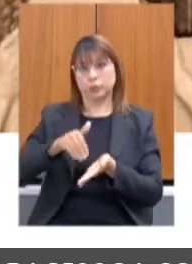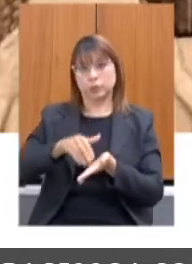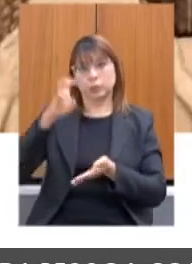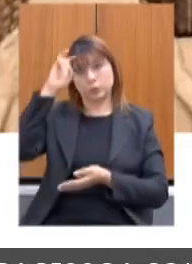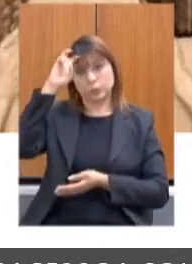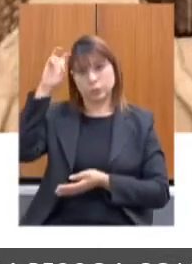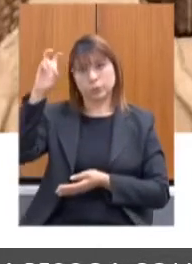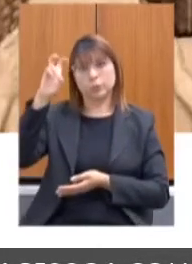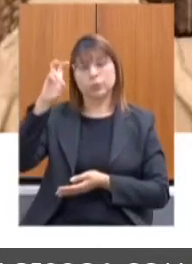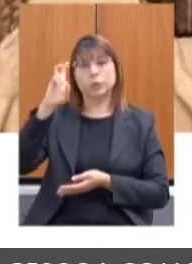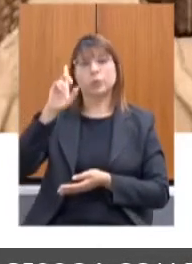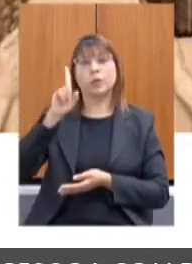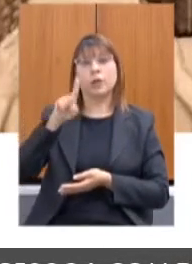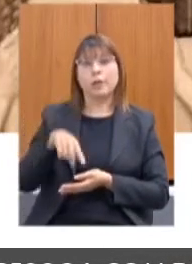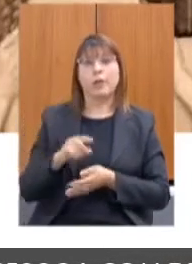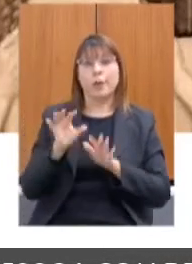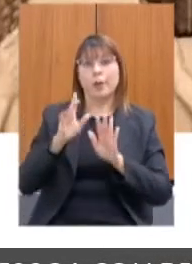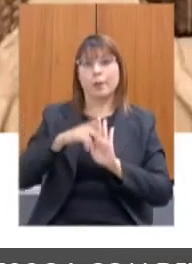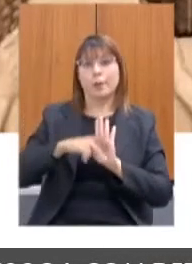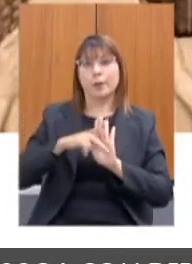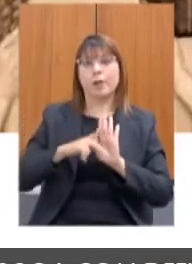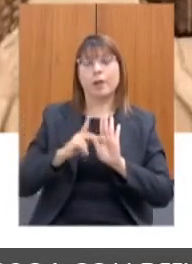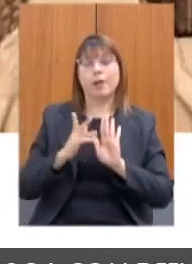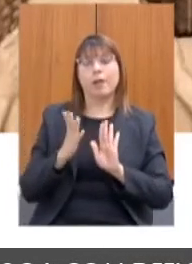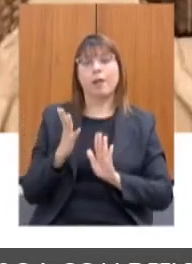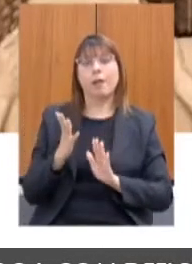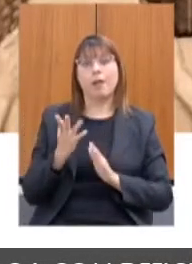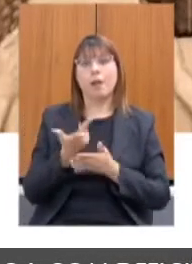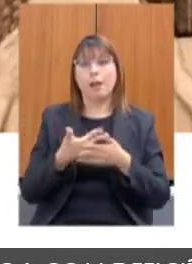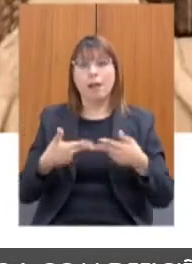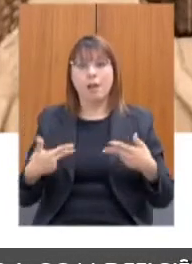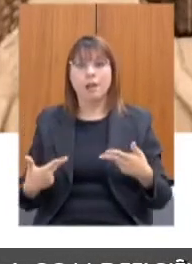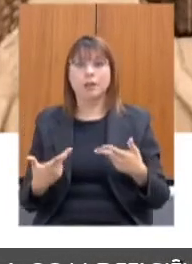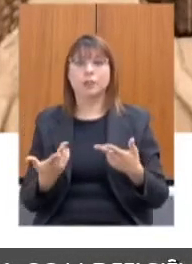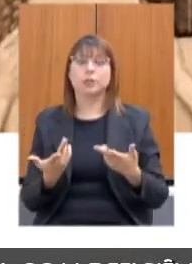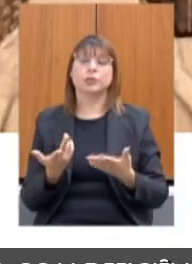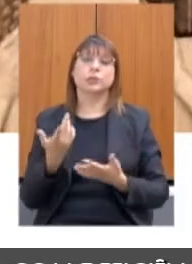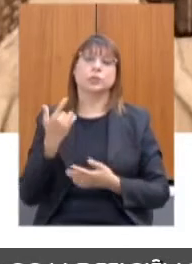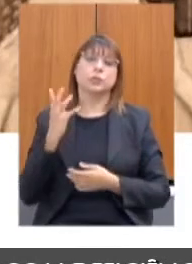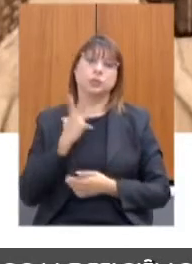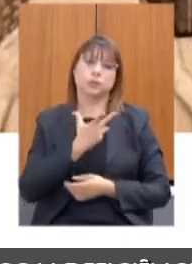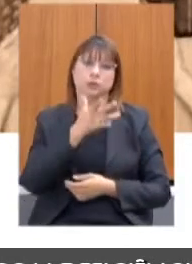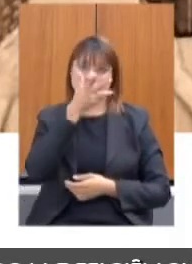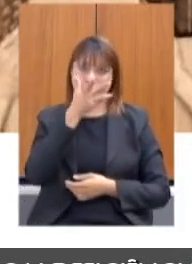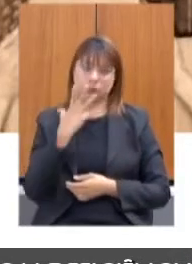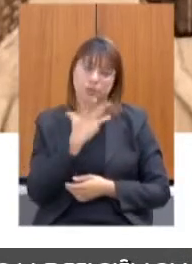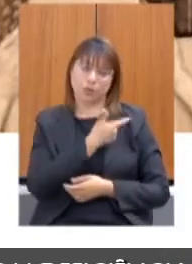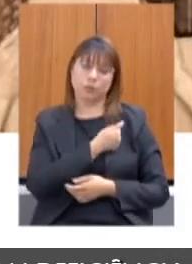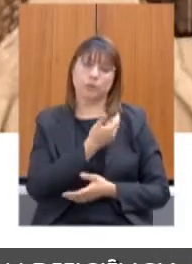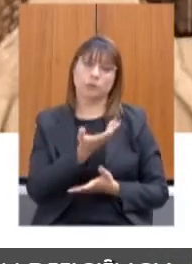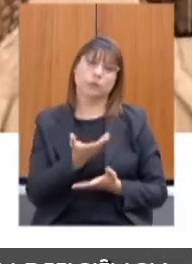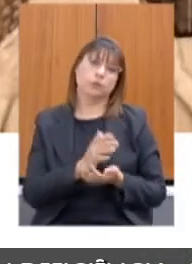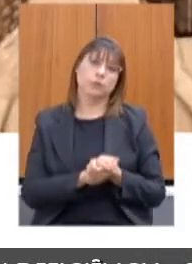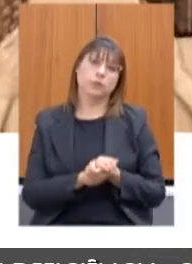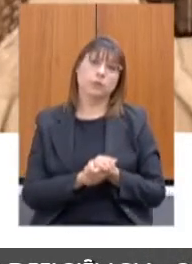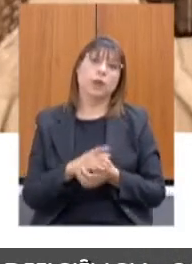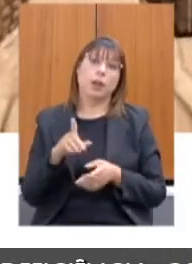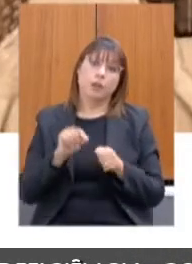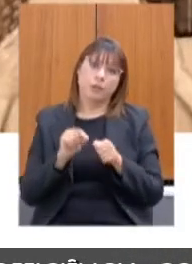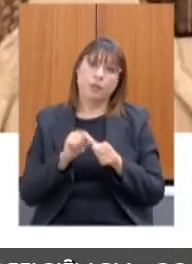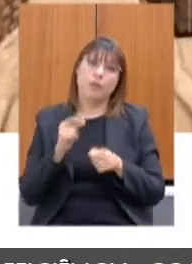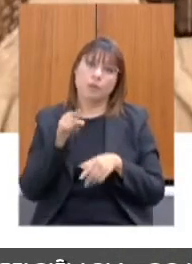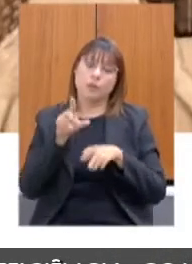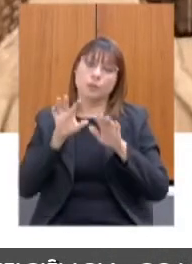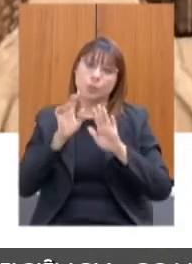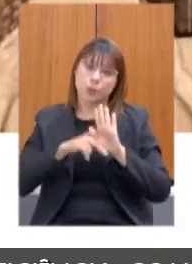projeto Arte Salva, e distribuímos mais 29 mil e 500 cestas deste projeto Fazer o Bem, Faz